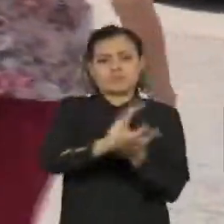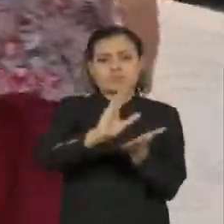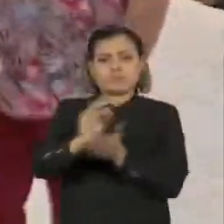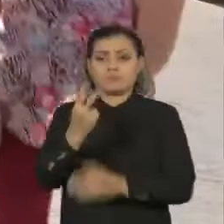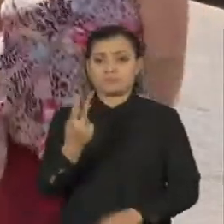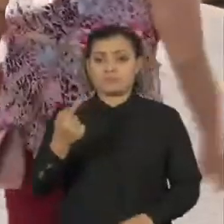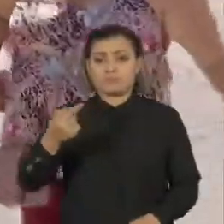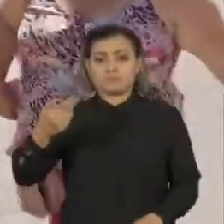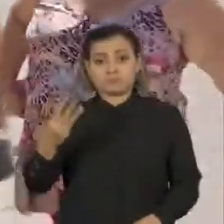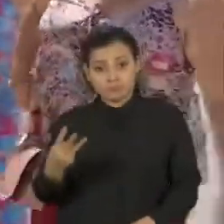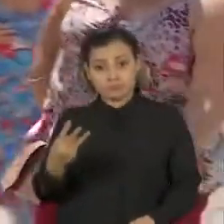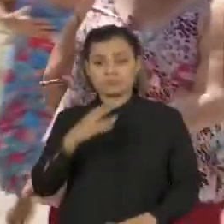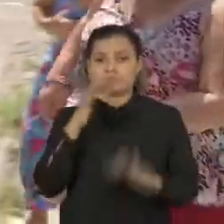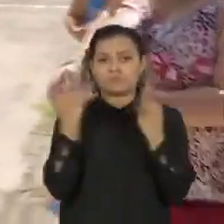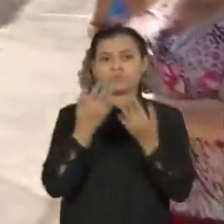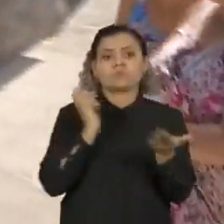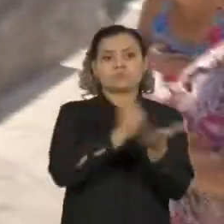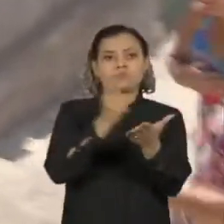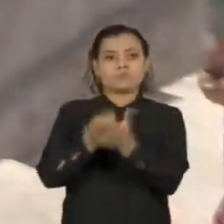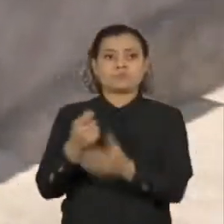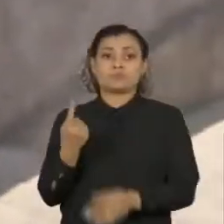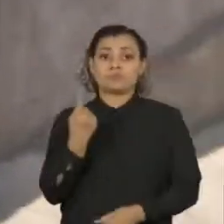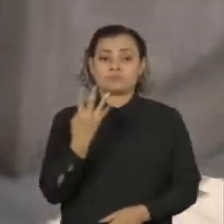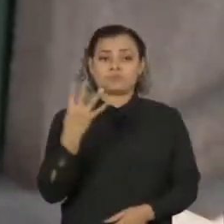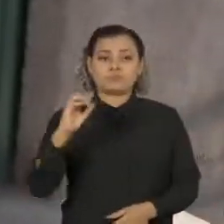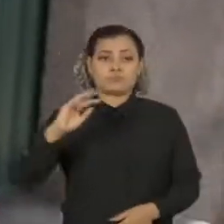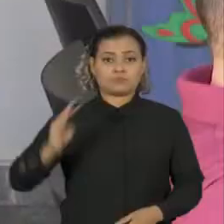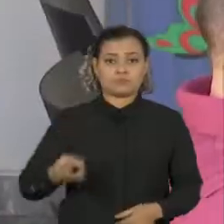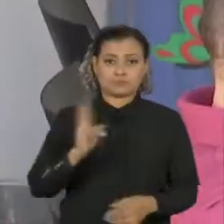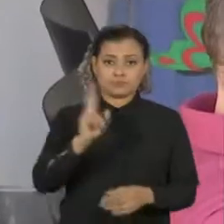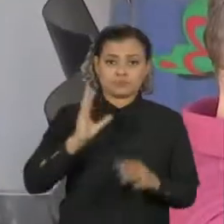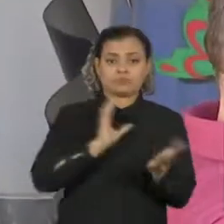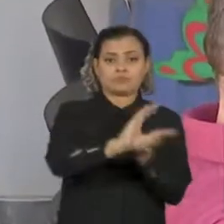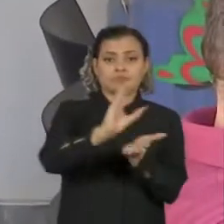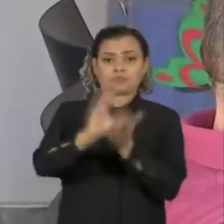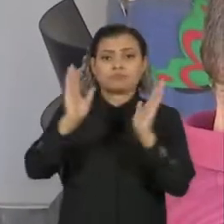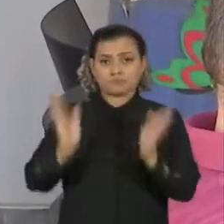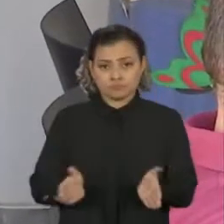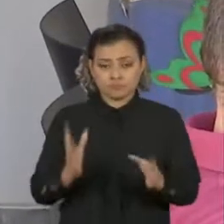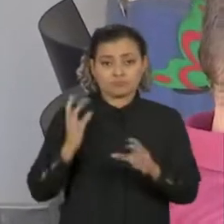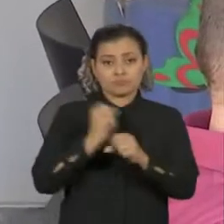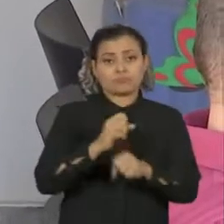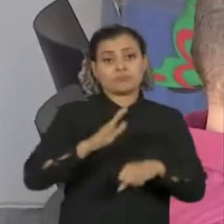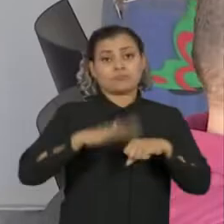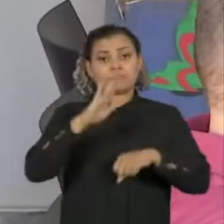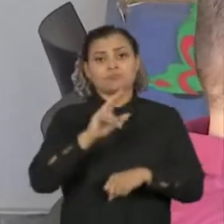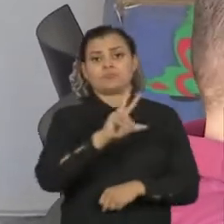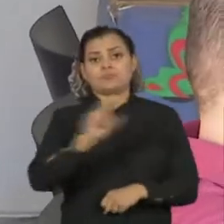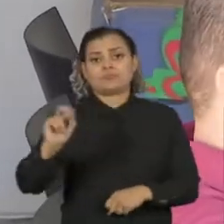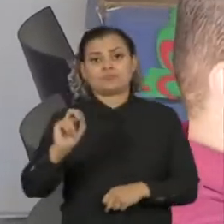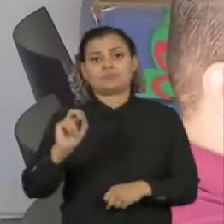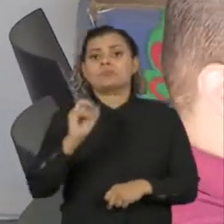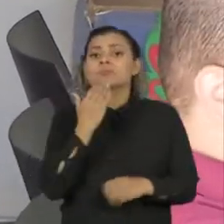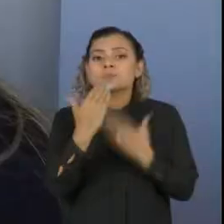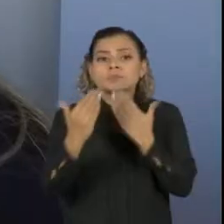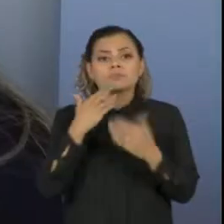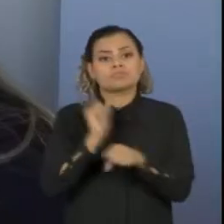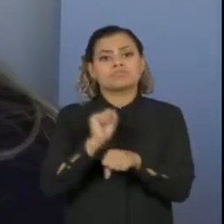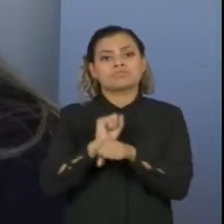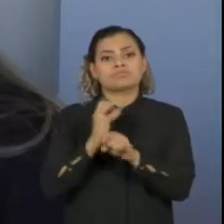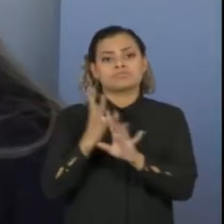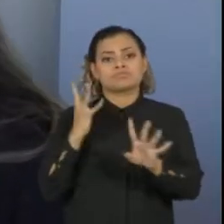273 famílias já receberam, num total de 140 milhões de reais. Mais de 500 pedidos estão em andamento.